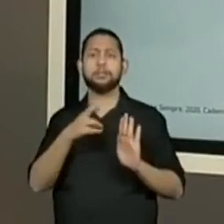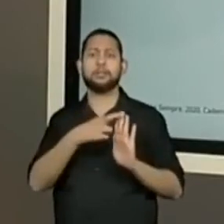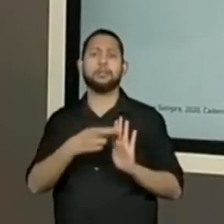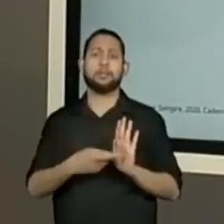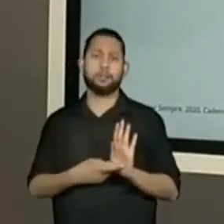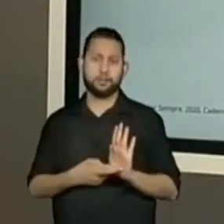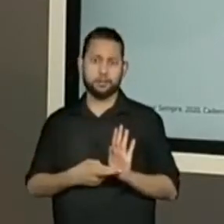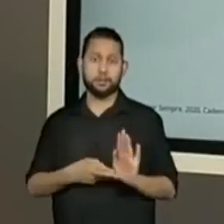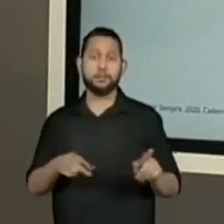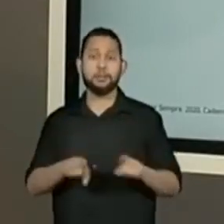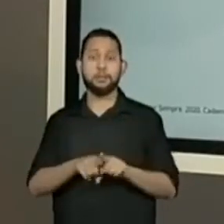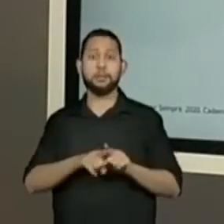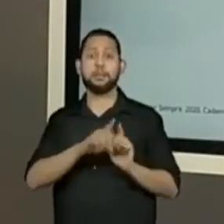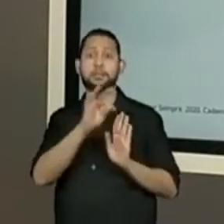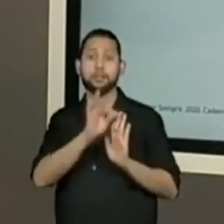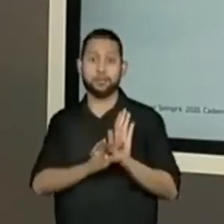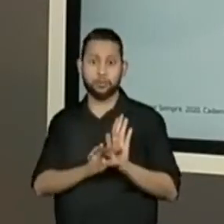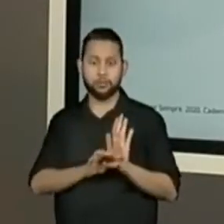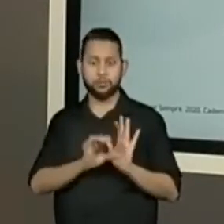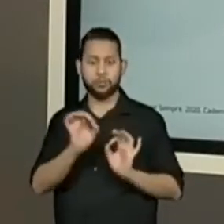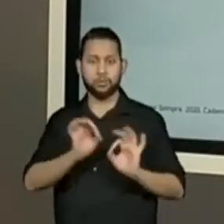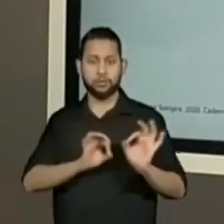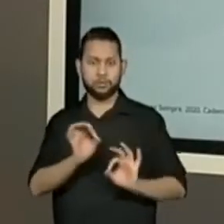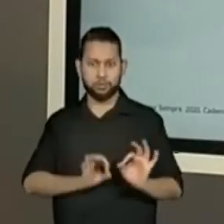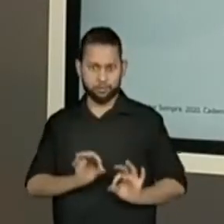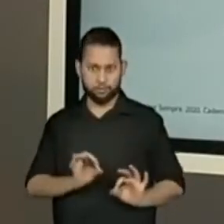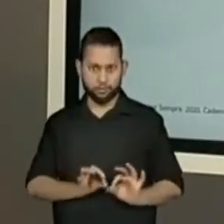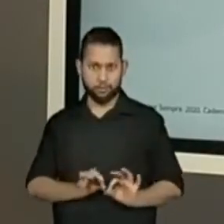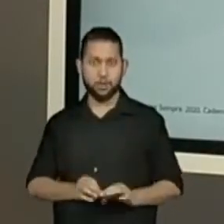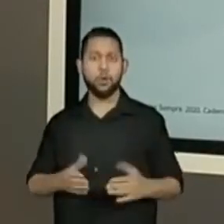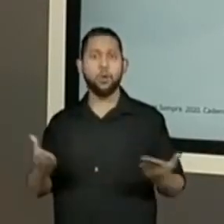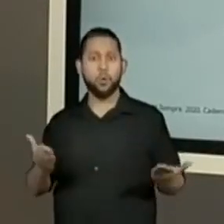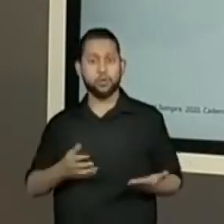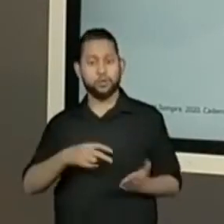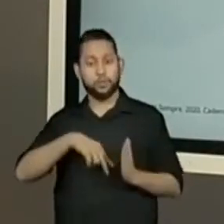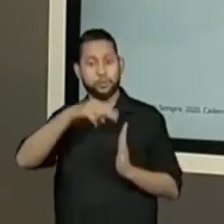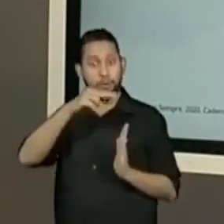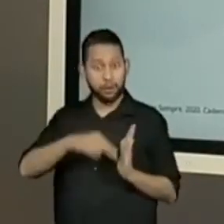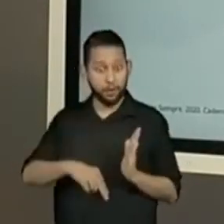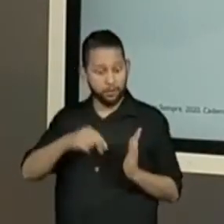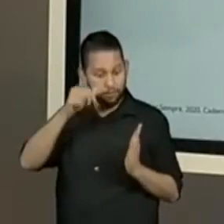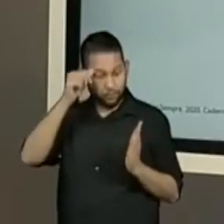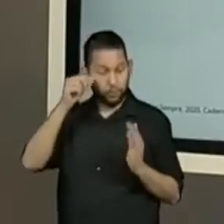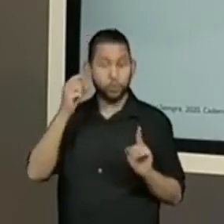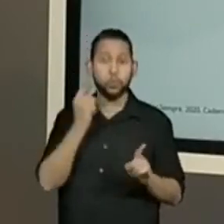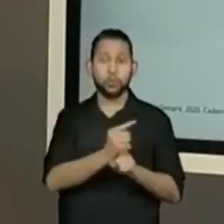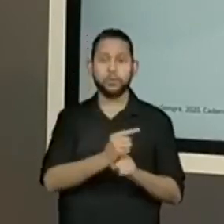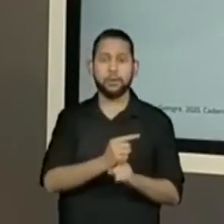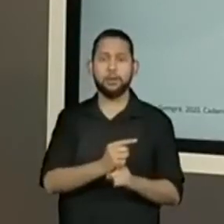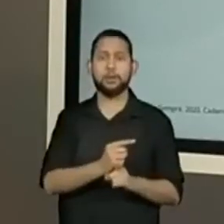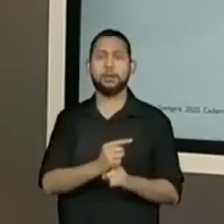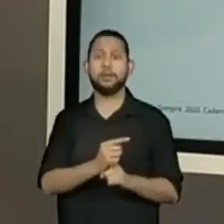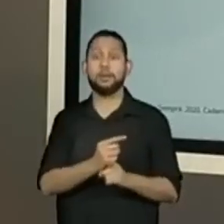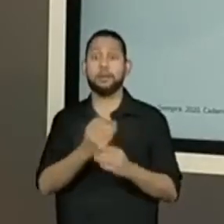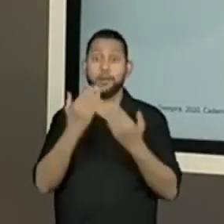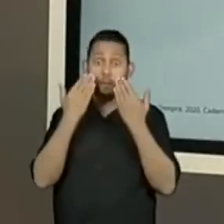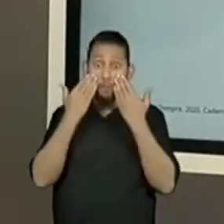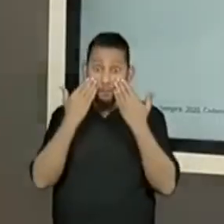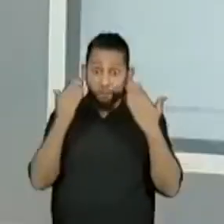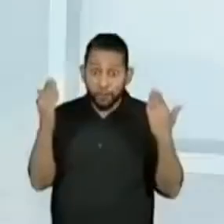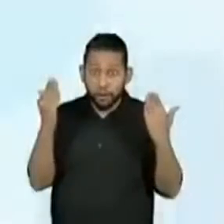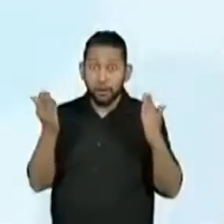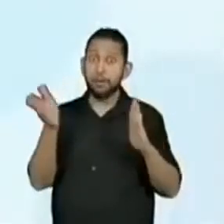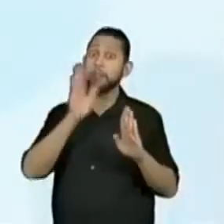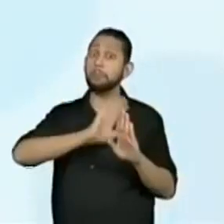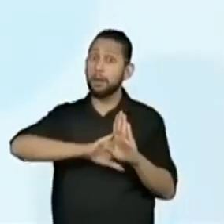organização do texto. Hoje nós vamos ler com a professora e localizar a informação explícita e implícita. Vamos lá, então.